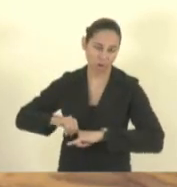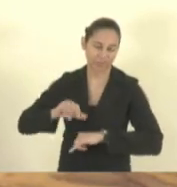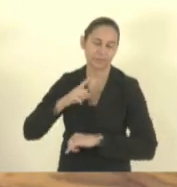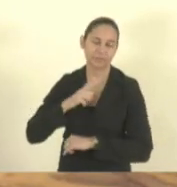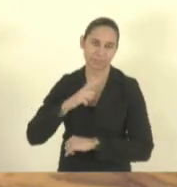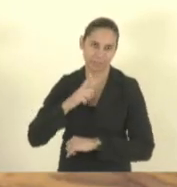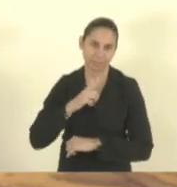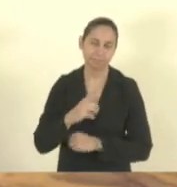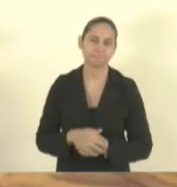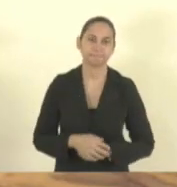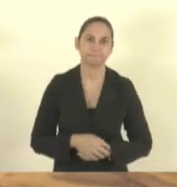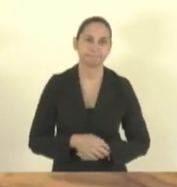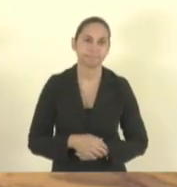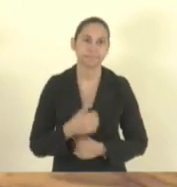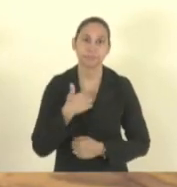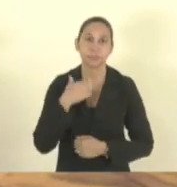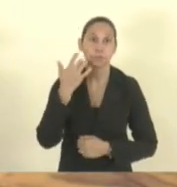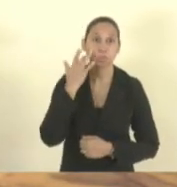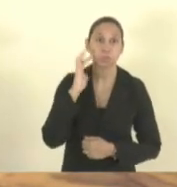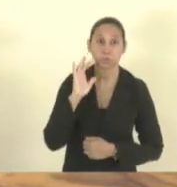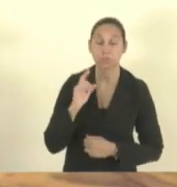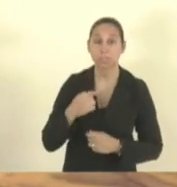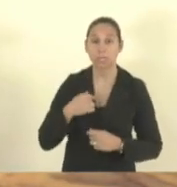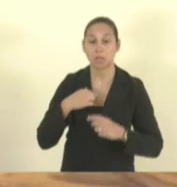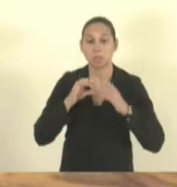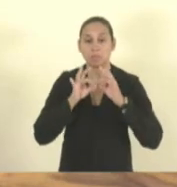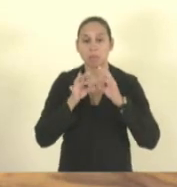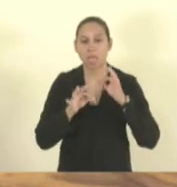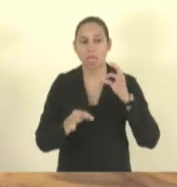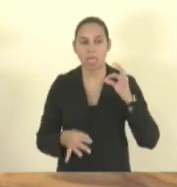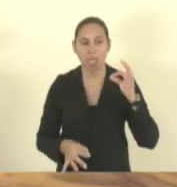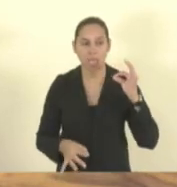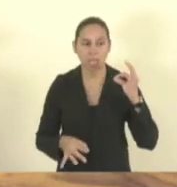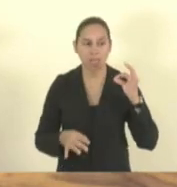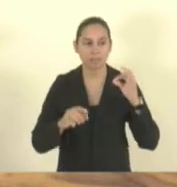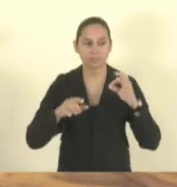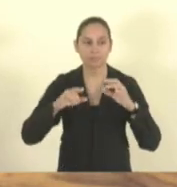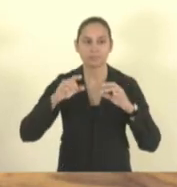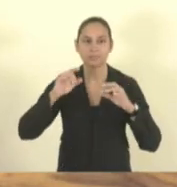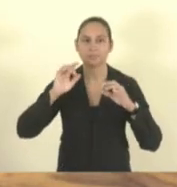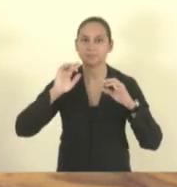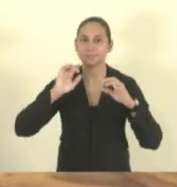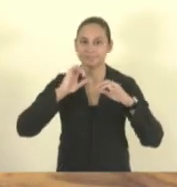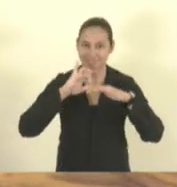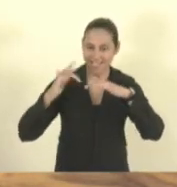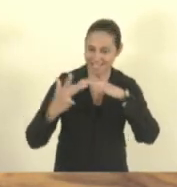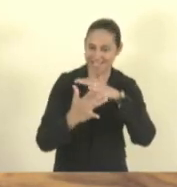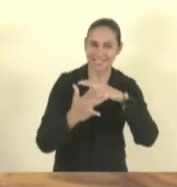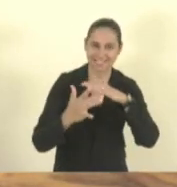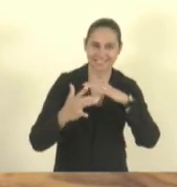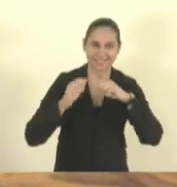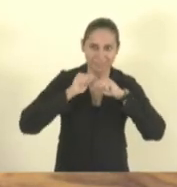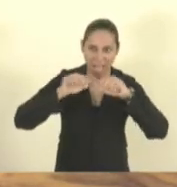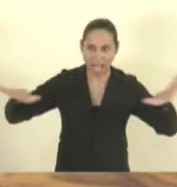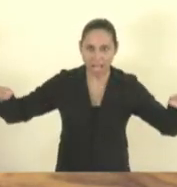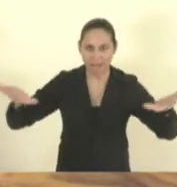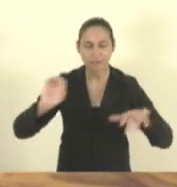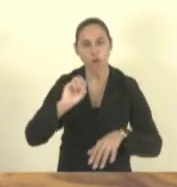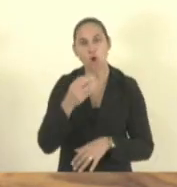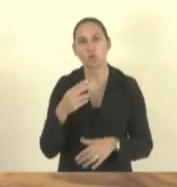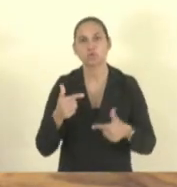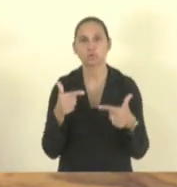eu não sei se é porque eu falo bastante nas redes sociais ou se eu dei sorte mesmo.